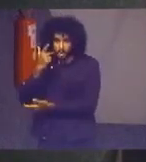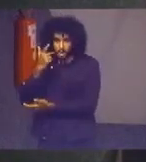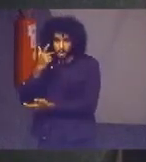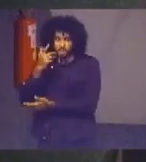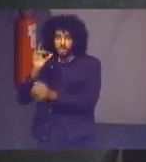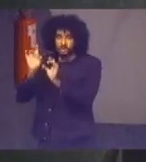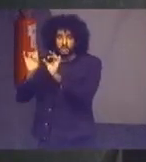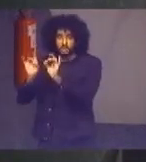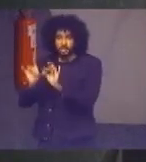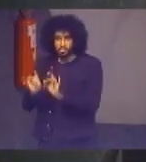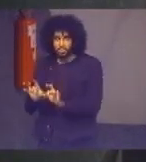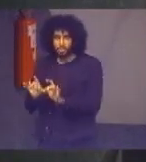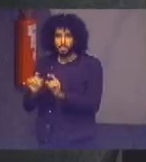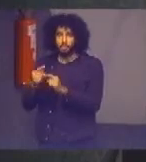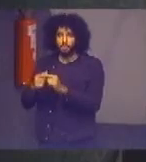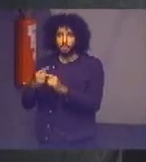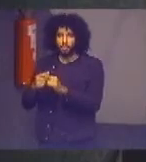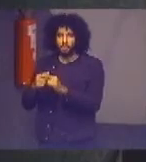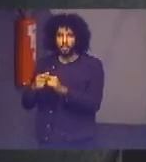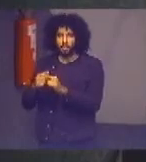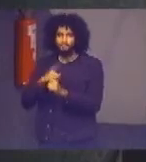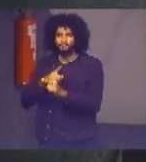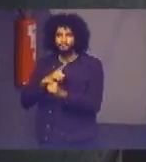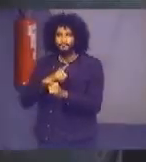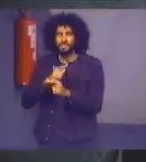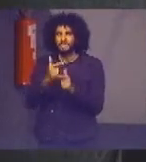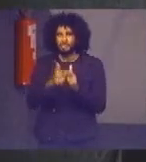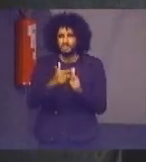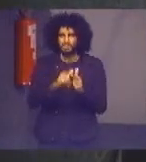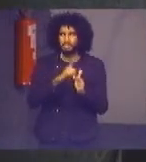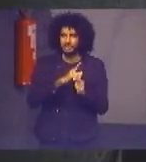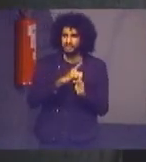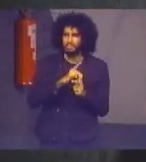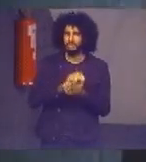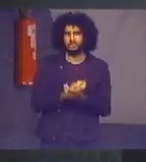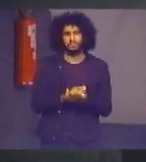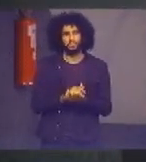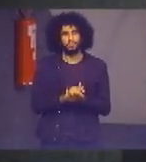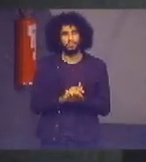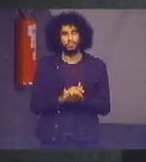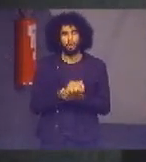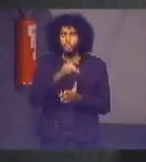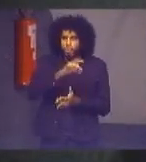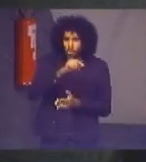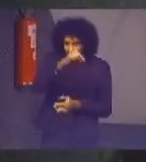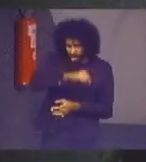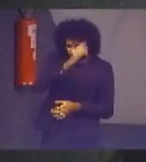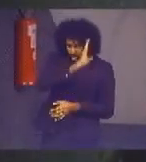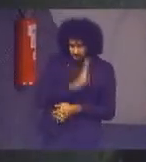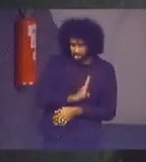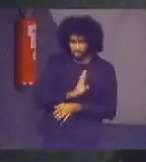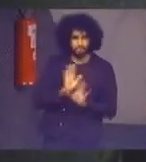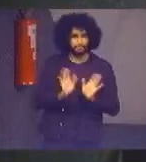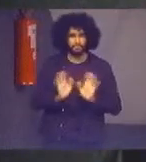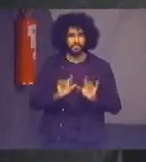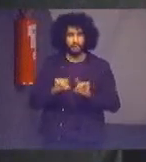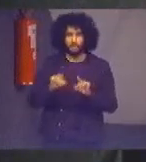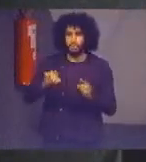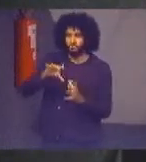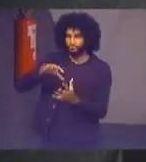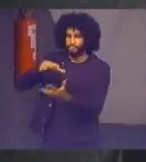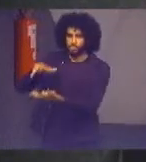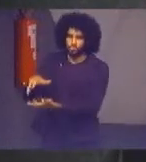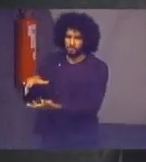em razão da crise que enfrentamos não só no Brasil mas mundialmente